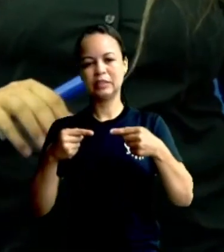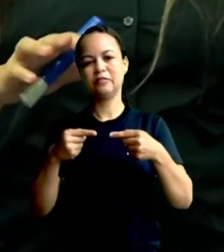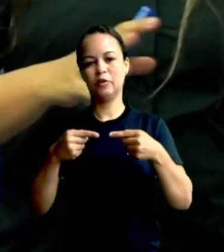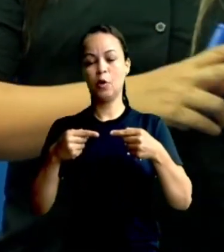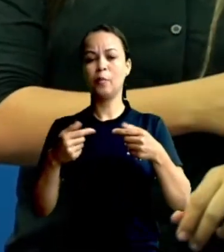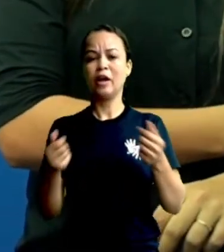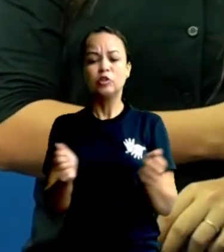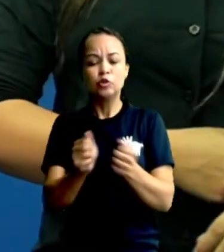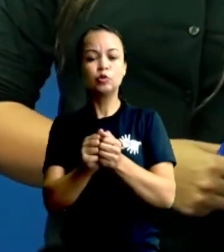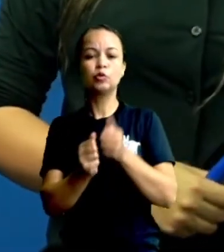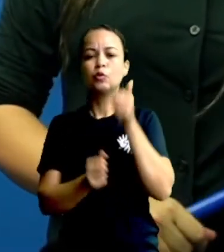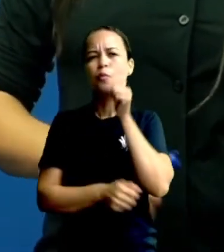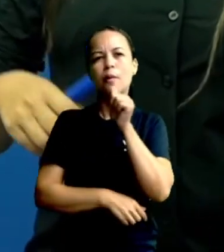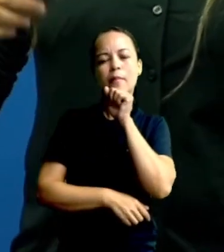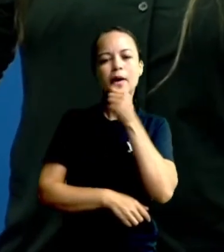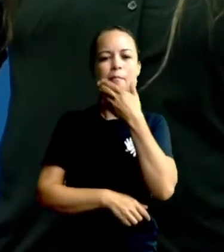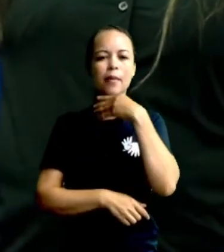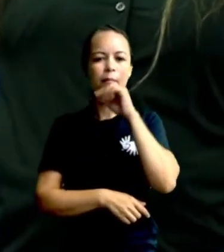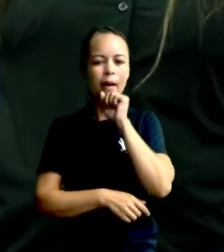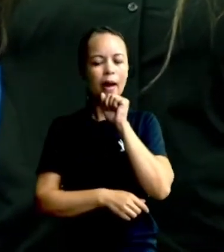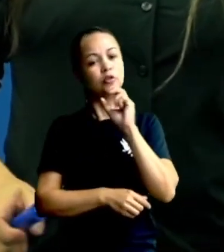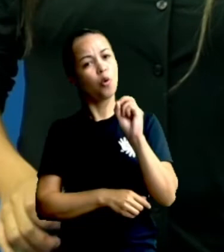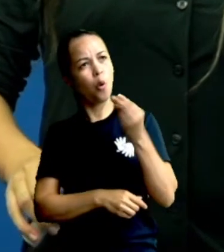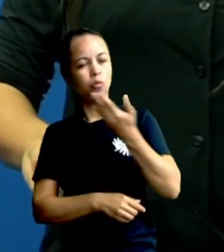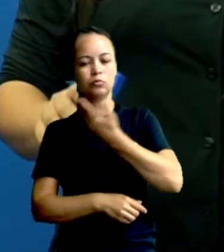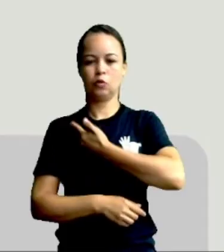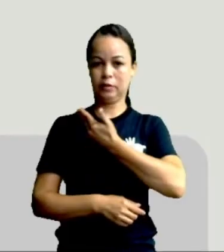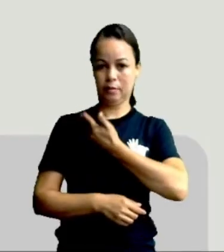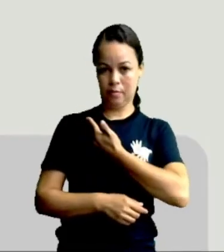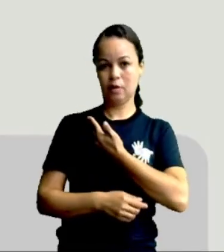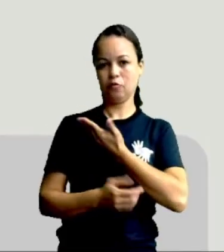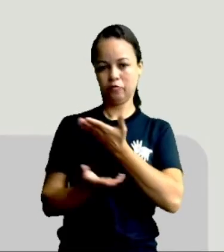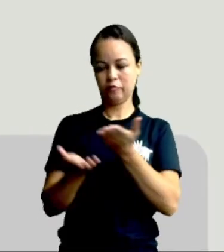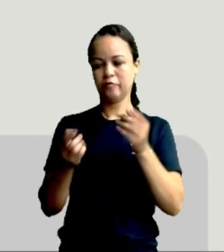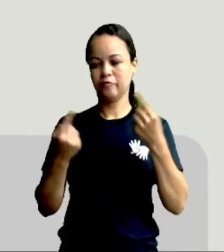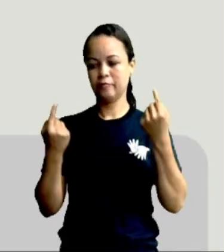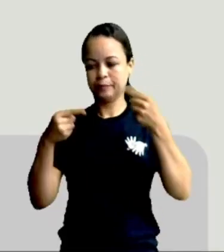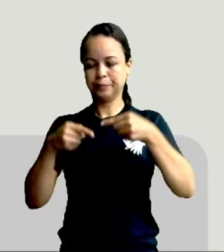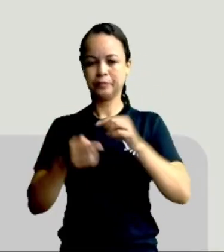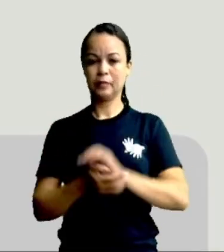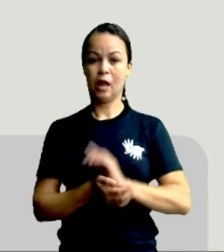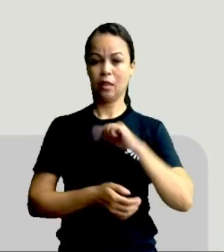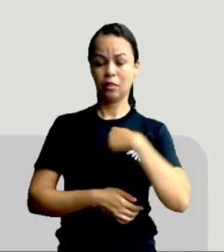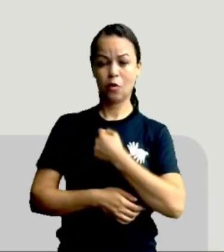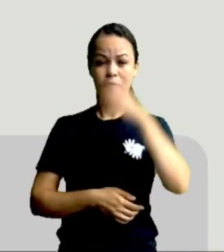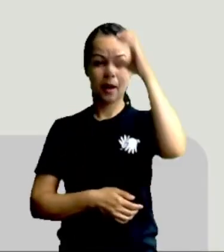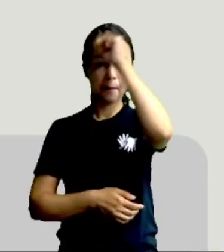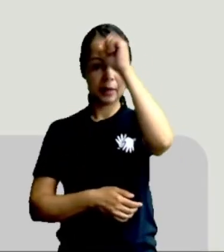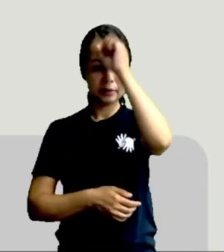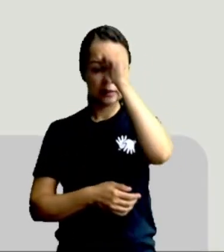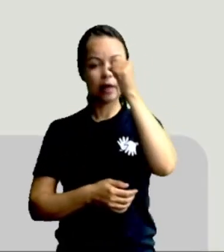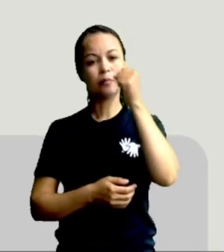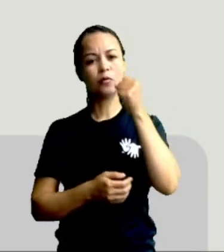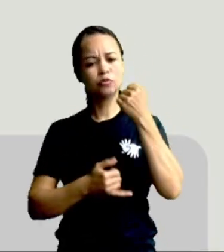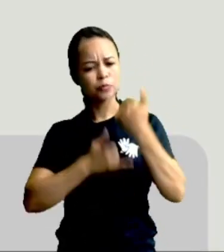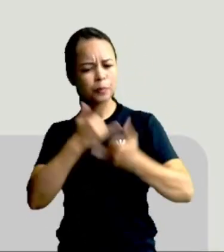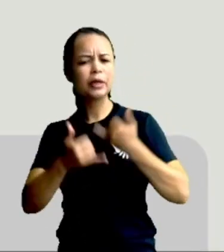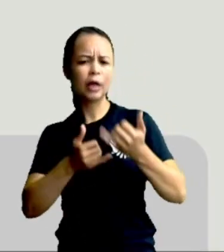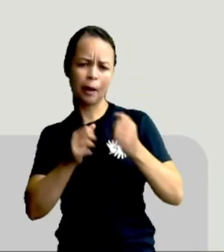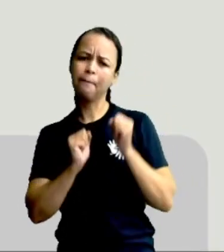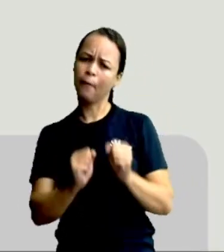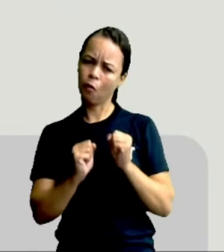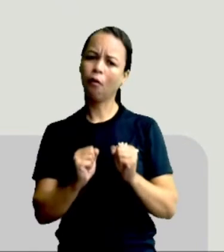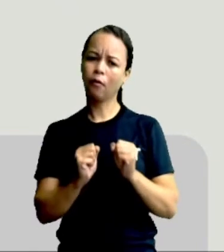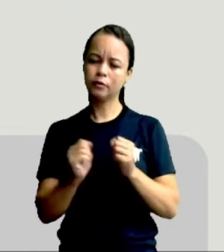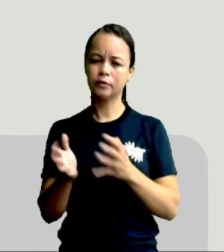mamãe, papai, certo? Ou com os amigos. A gente pode aprender brincando. Já